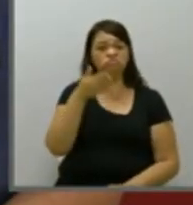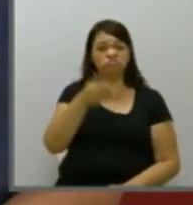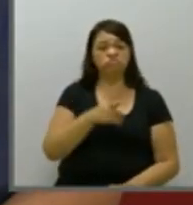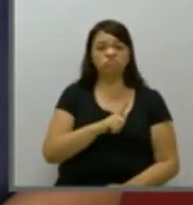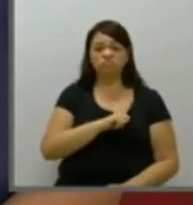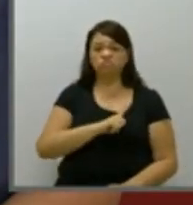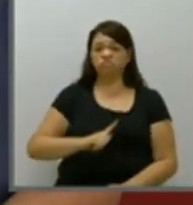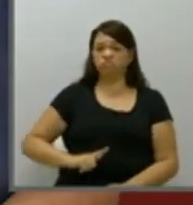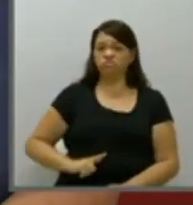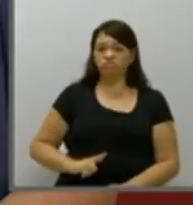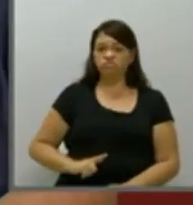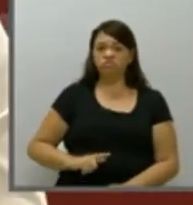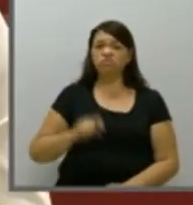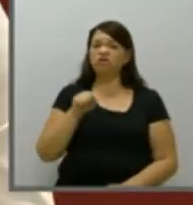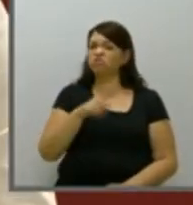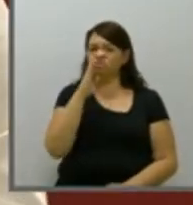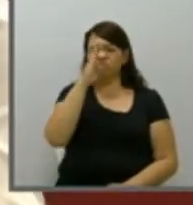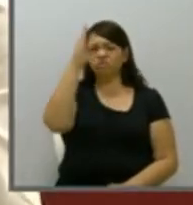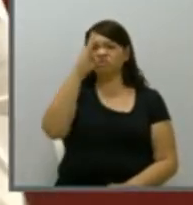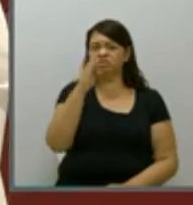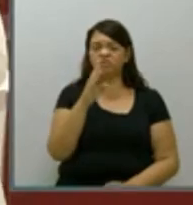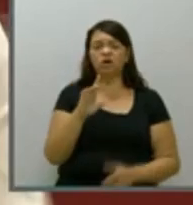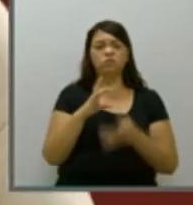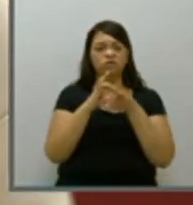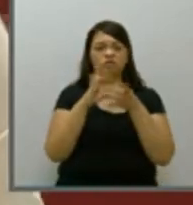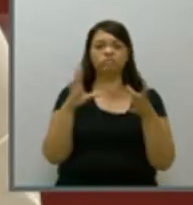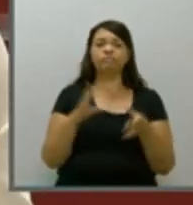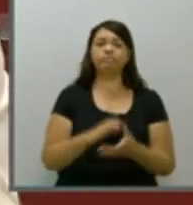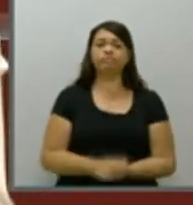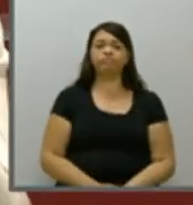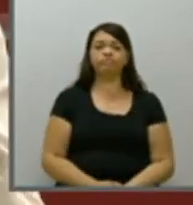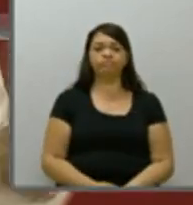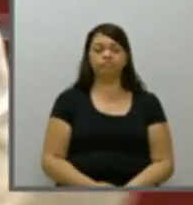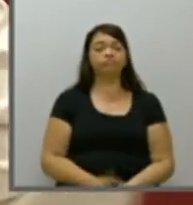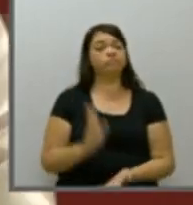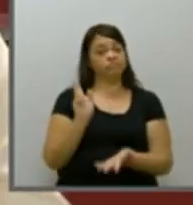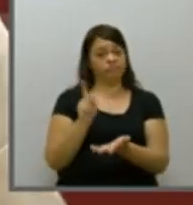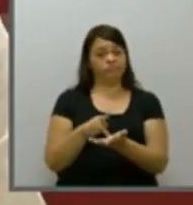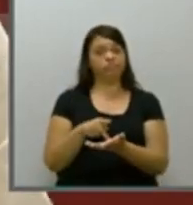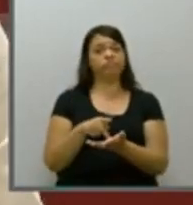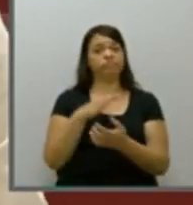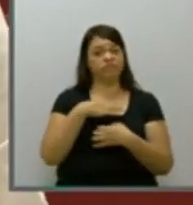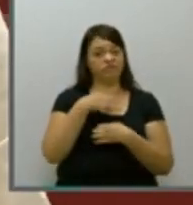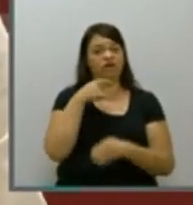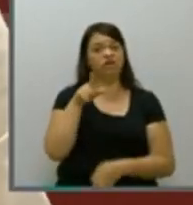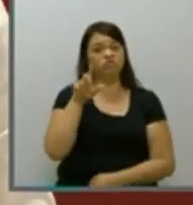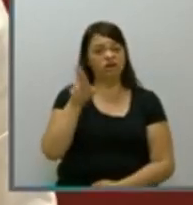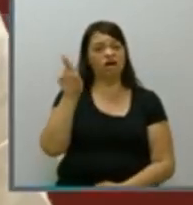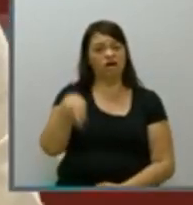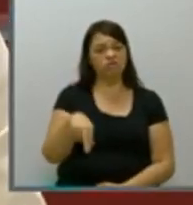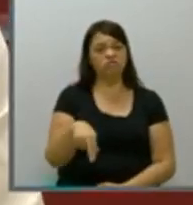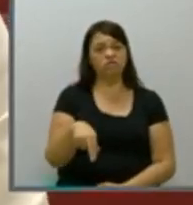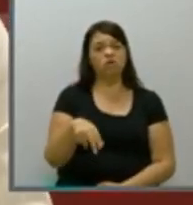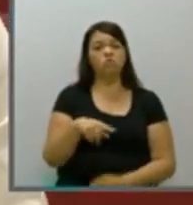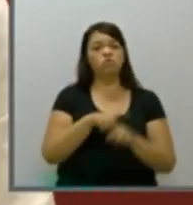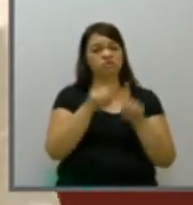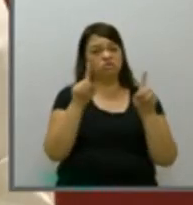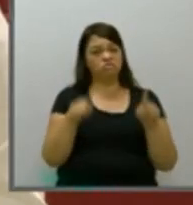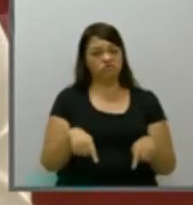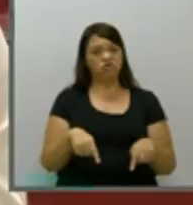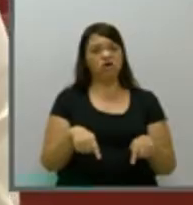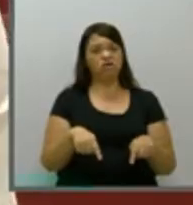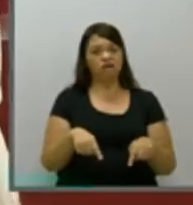isso é essencial e democrático Rafael de fato em gravataí tu tens razão o nosso servidor sofreu um